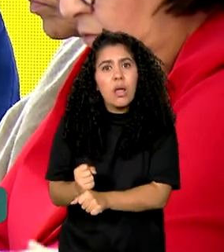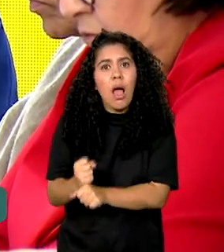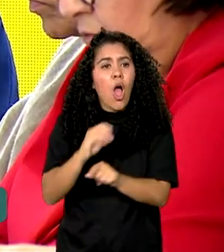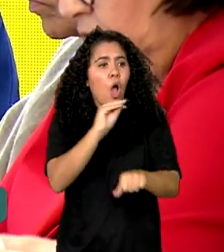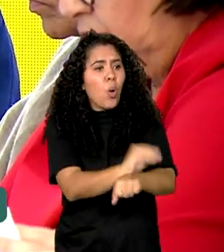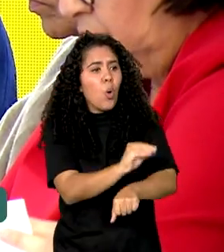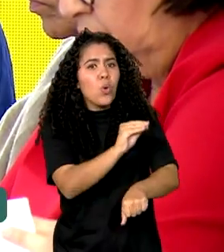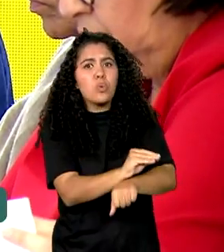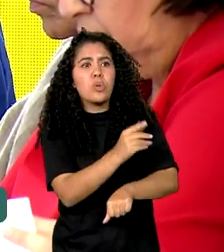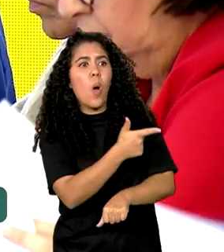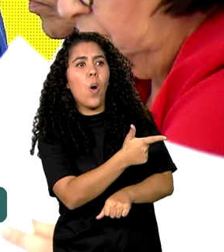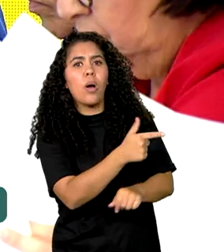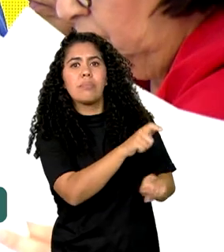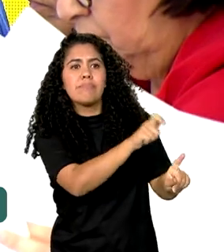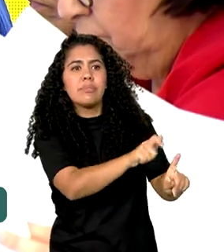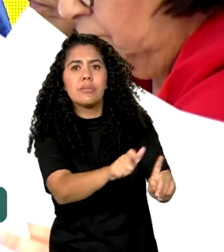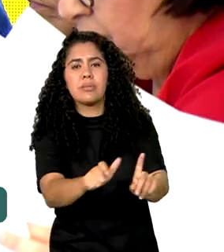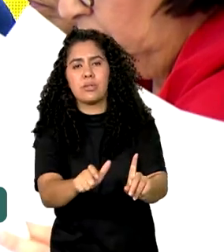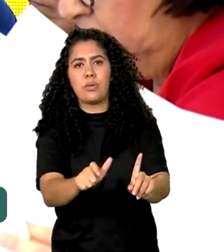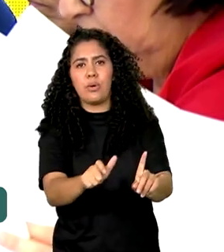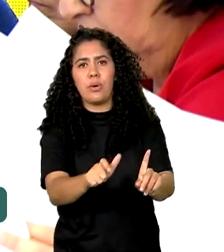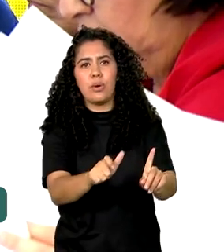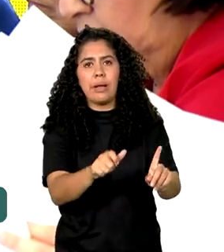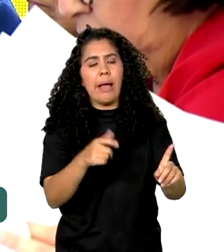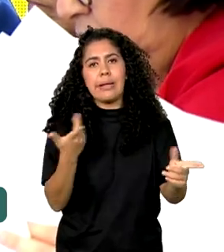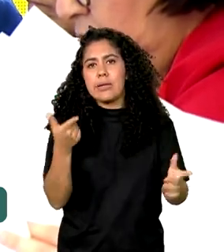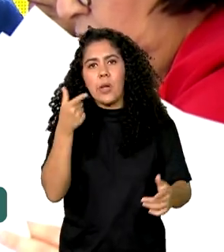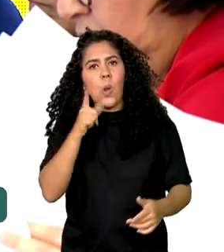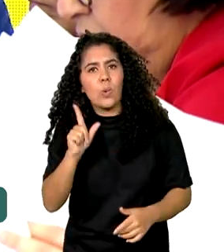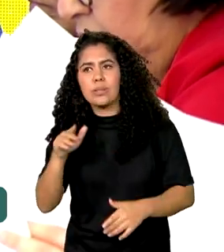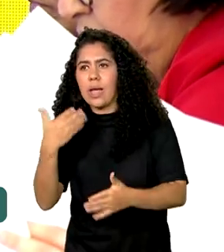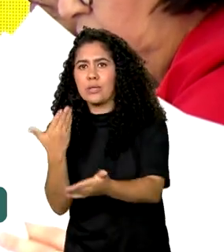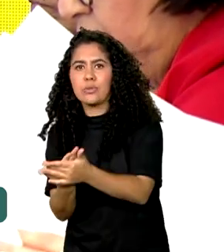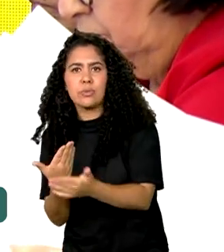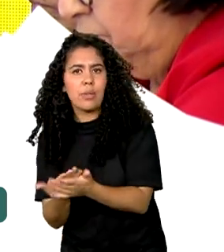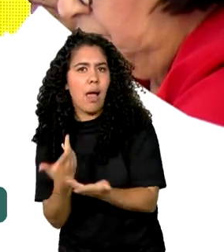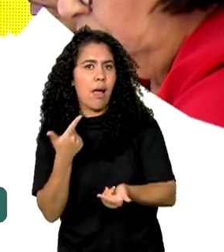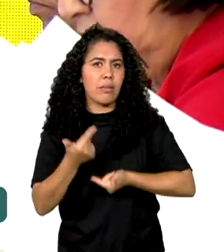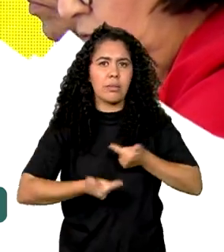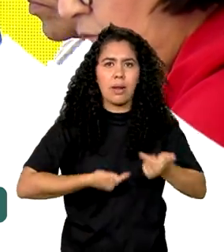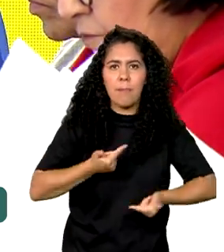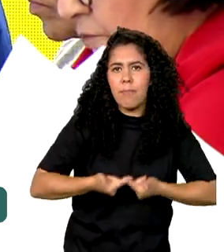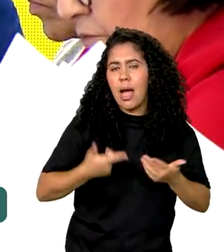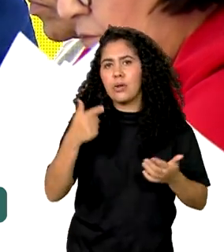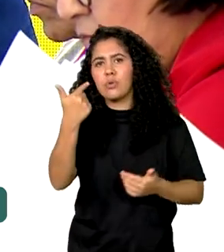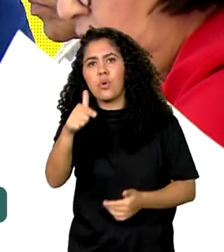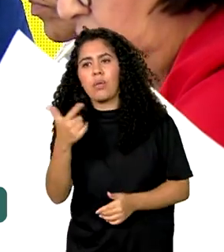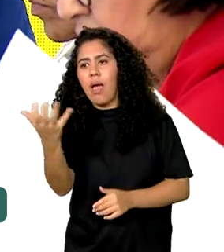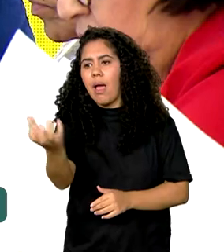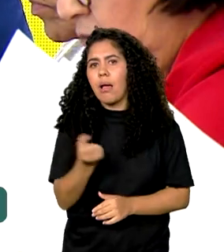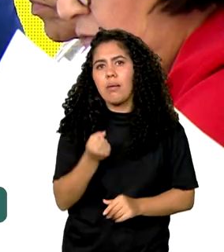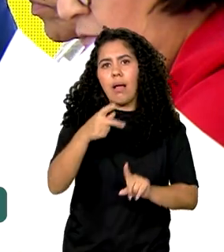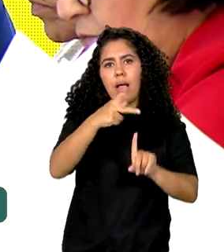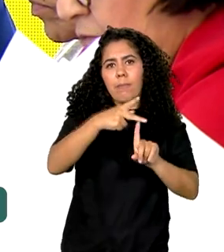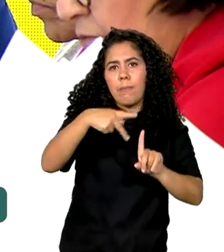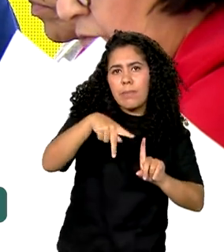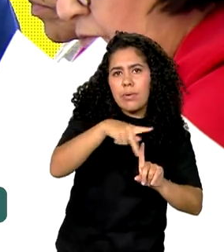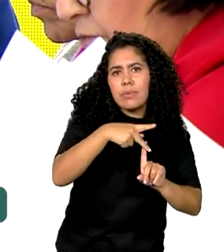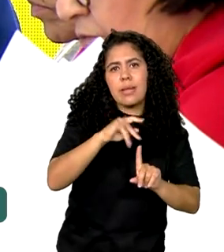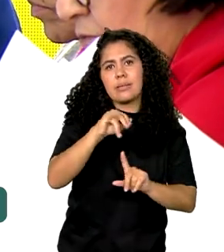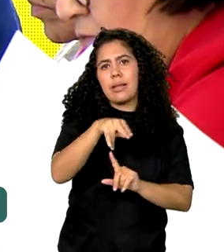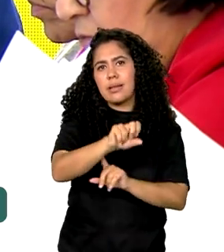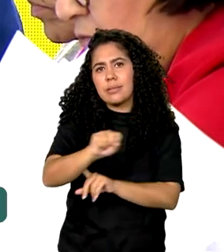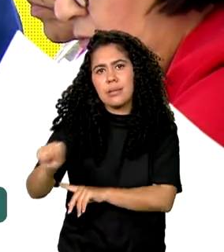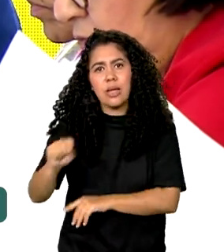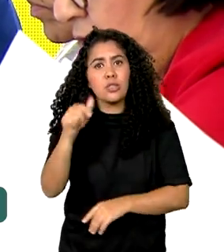outra pessoa. E aí não estuda, e aí não trabalha, e aí não tem previdência, e aí não tem amparo. Ou